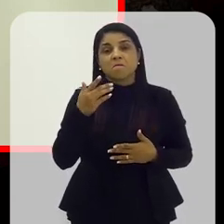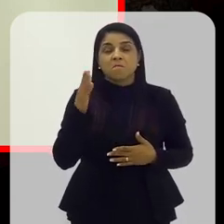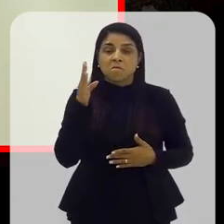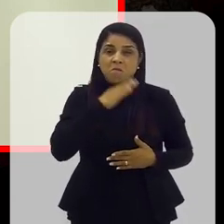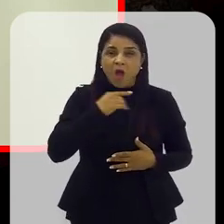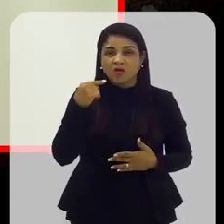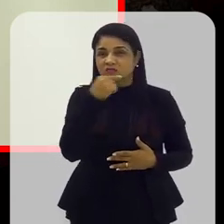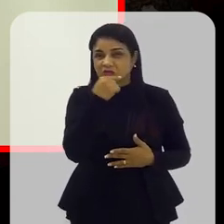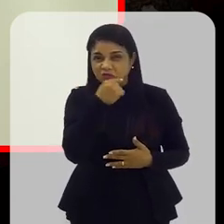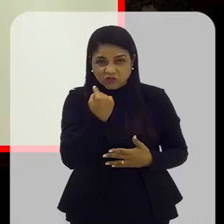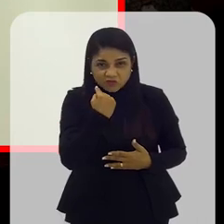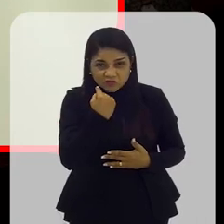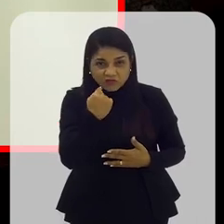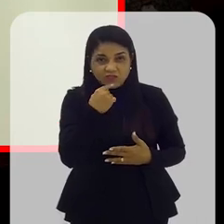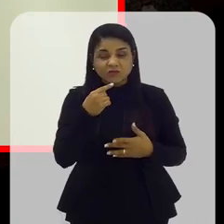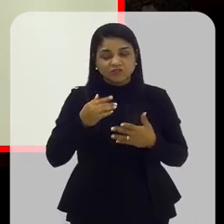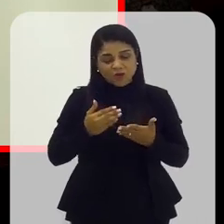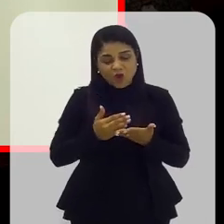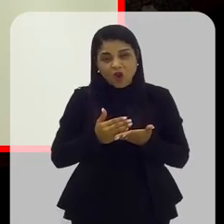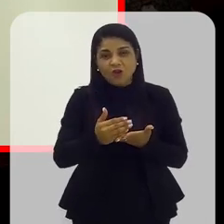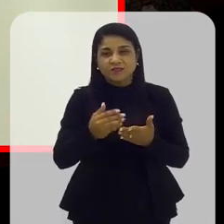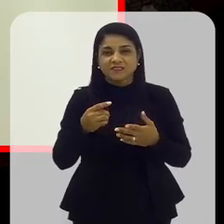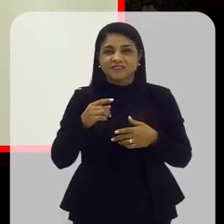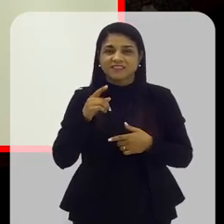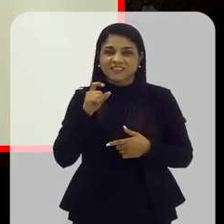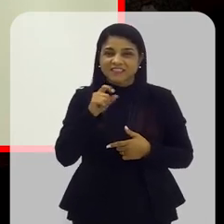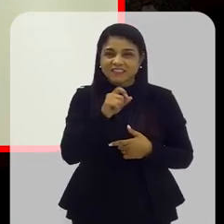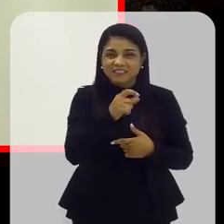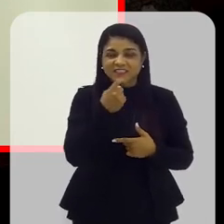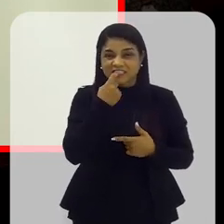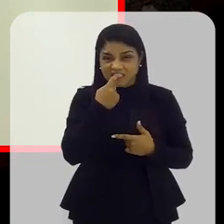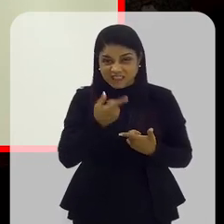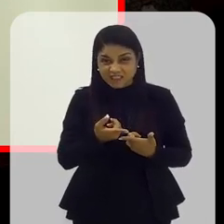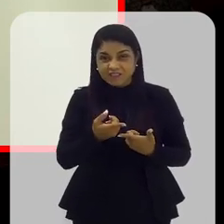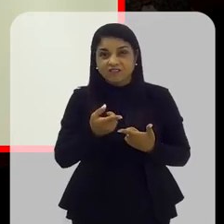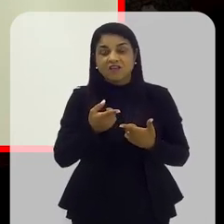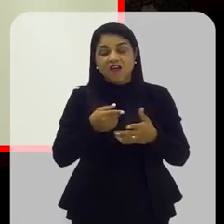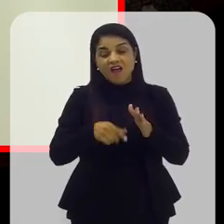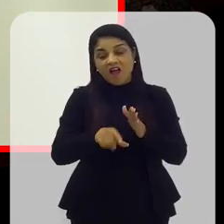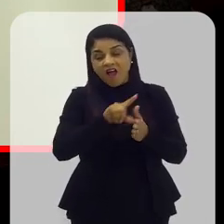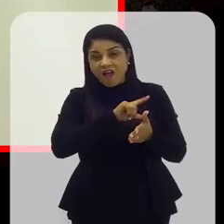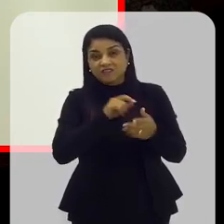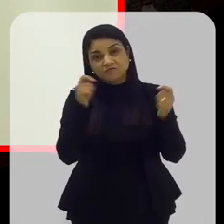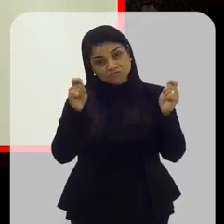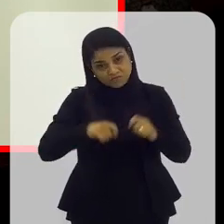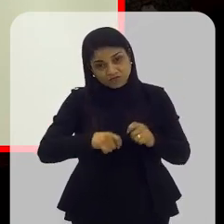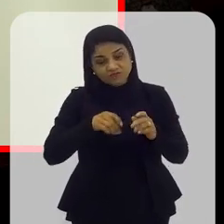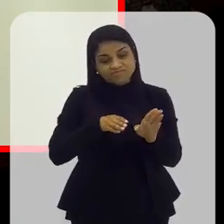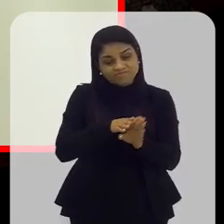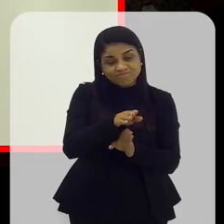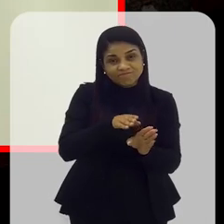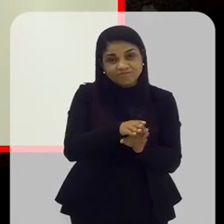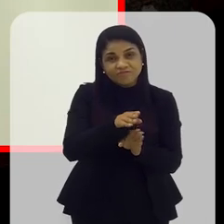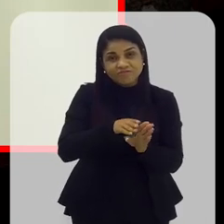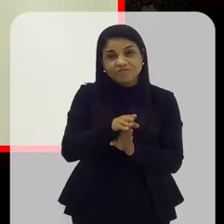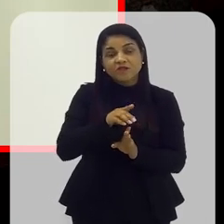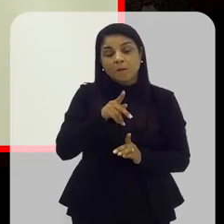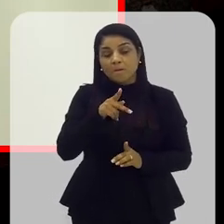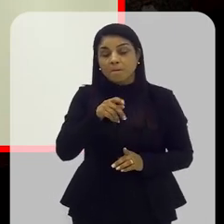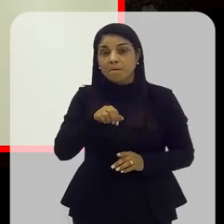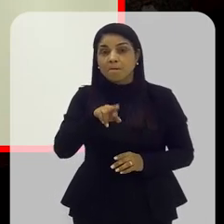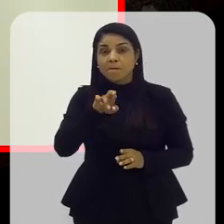dentária, que já poderia iniciar uma prevenção desde quando essa criança estava ainda no período pré